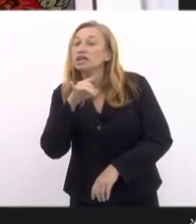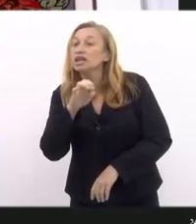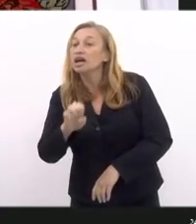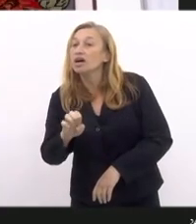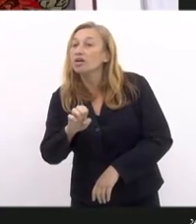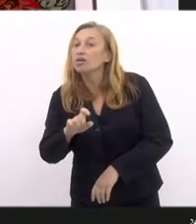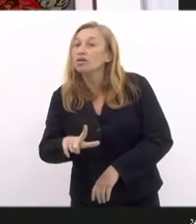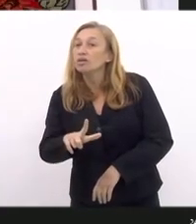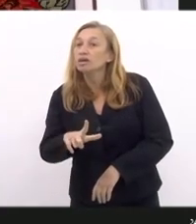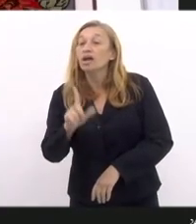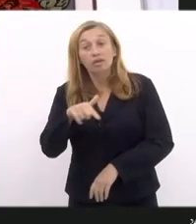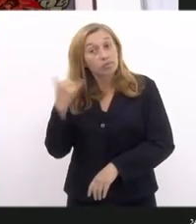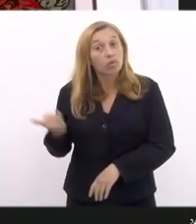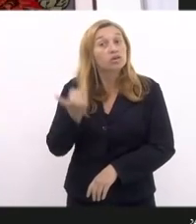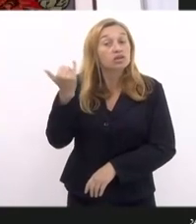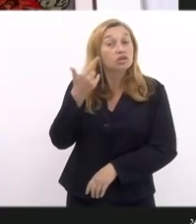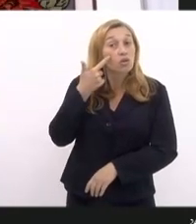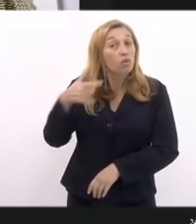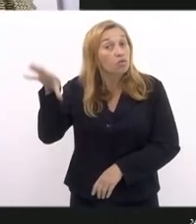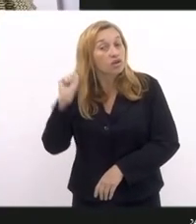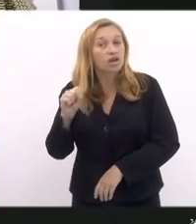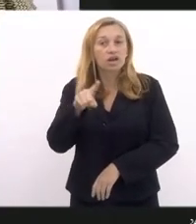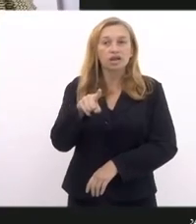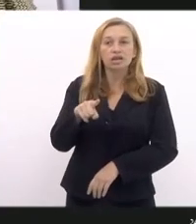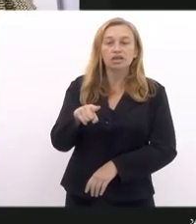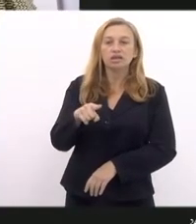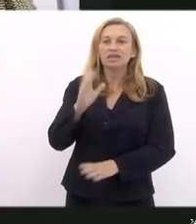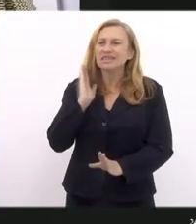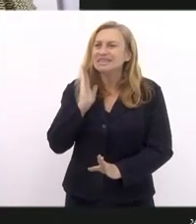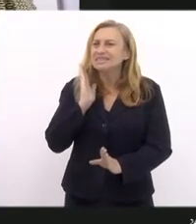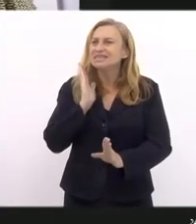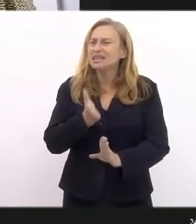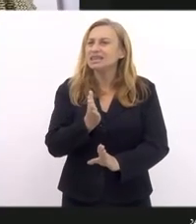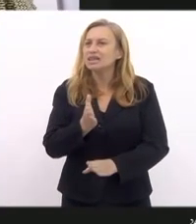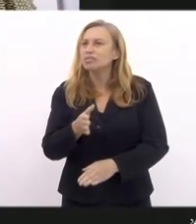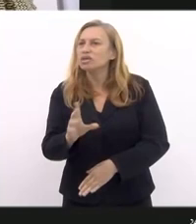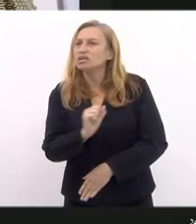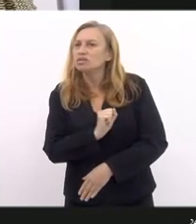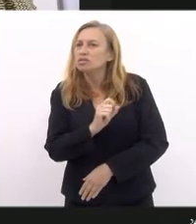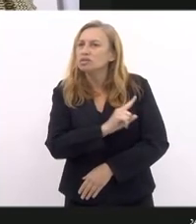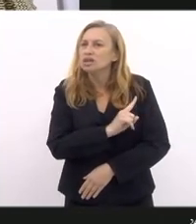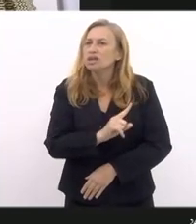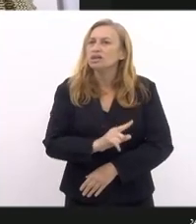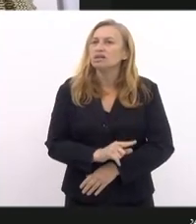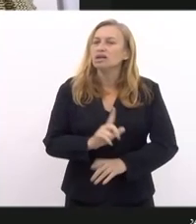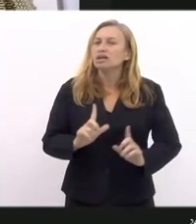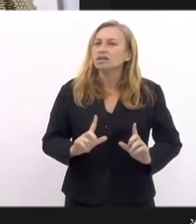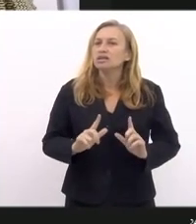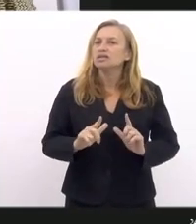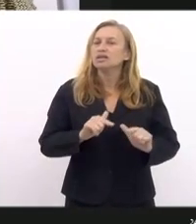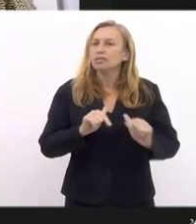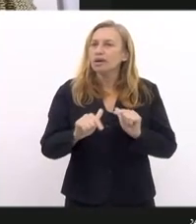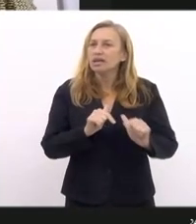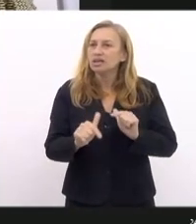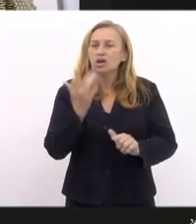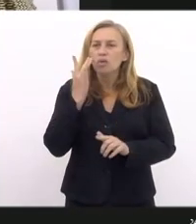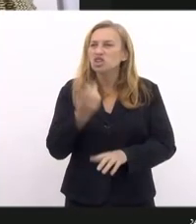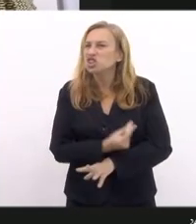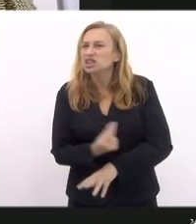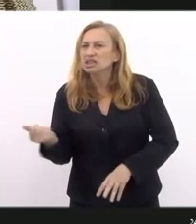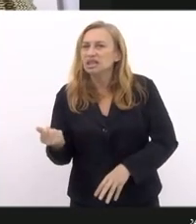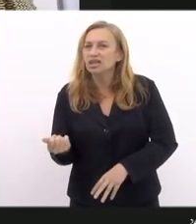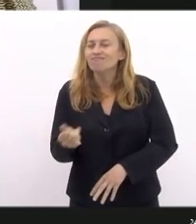Seria importante nós ouvirmos ele porque ele está diretamente lá em São Gonçalo atuando. Eu acho que ele teve que sair,